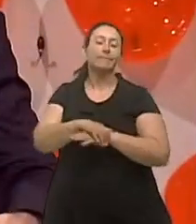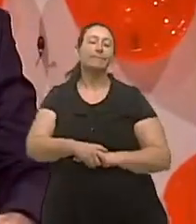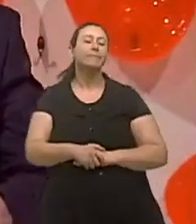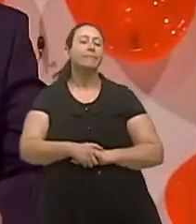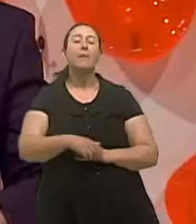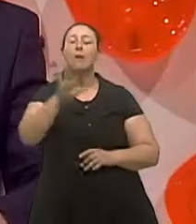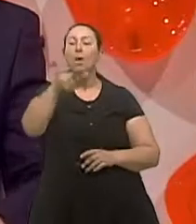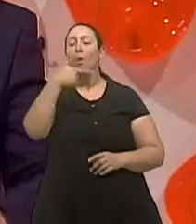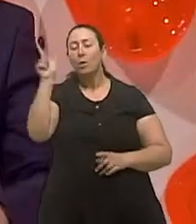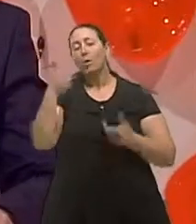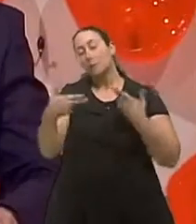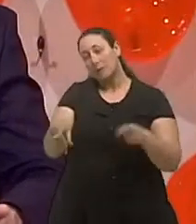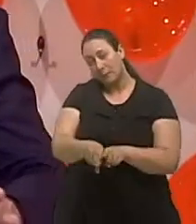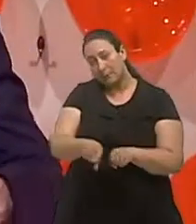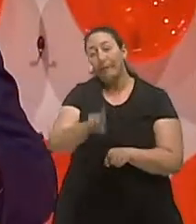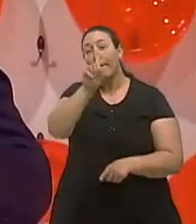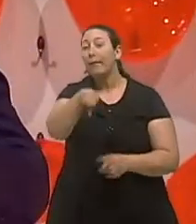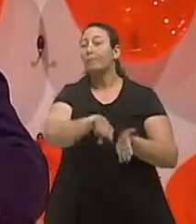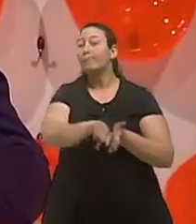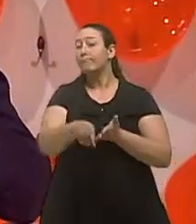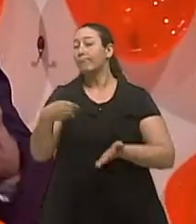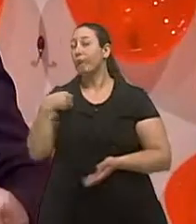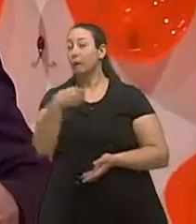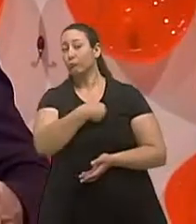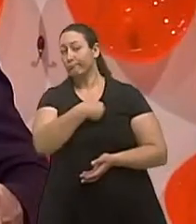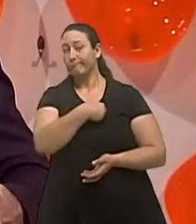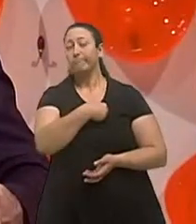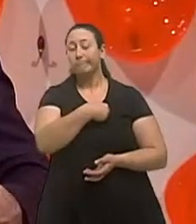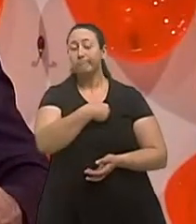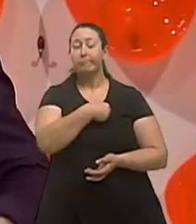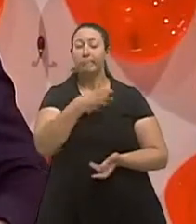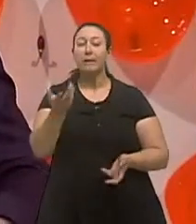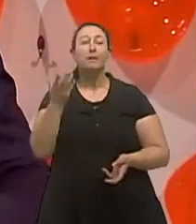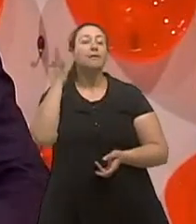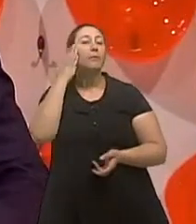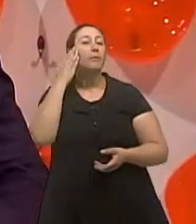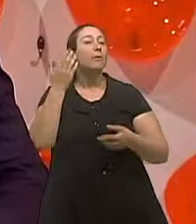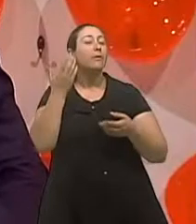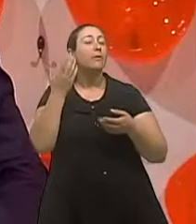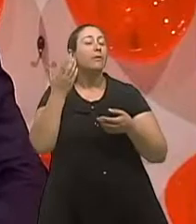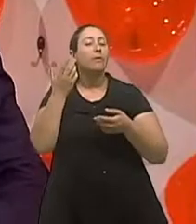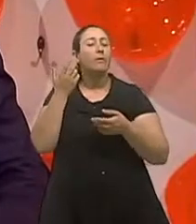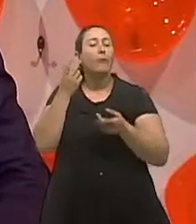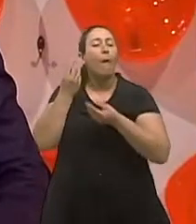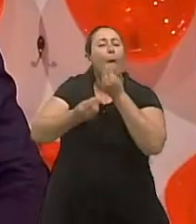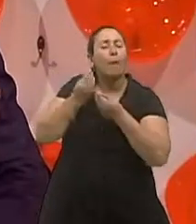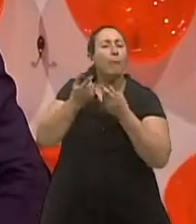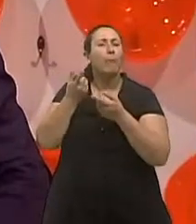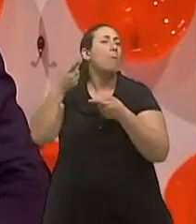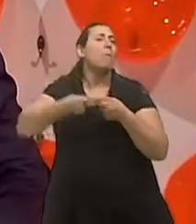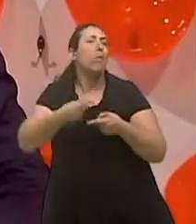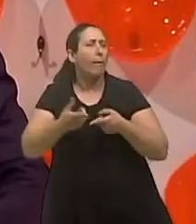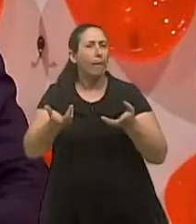como eu comentei antes é o diagnóstico médico de qual é a causa ah ok se existe alguma coisa